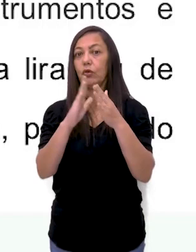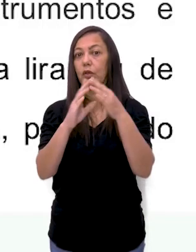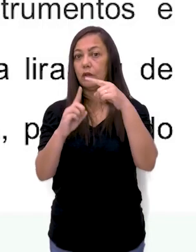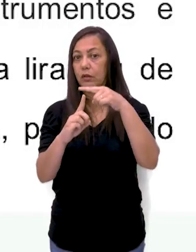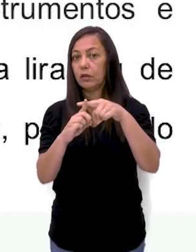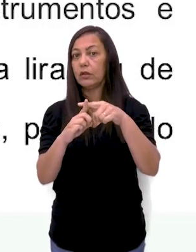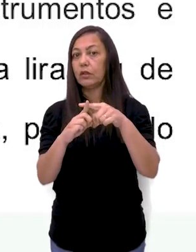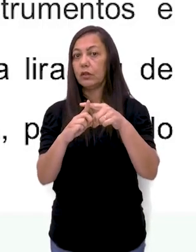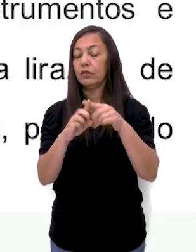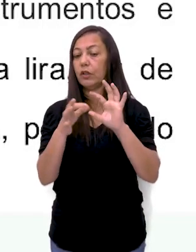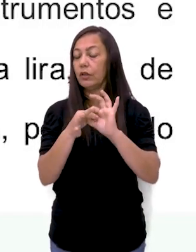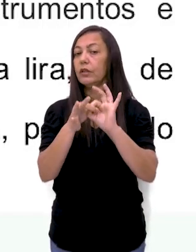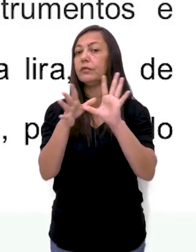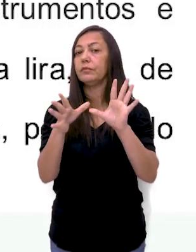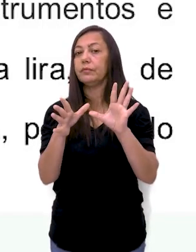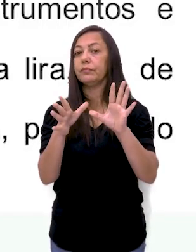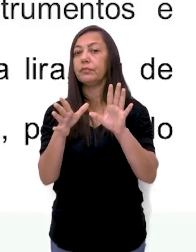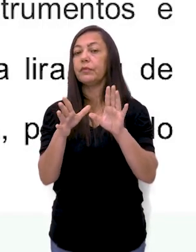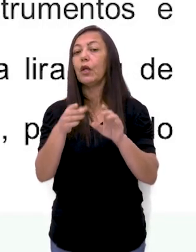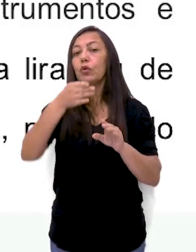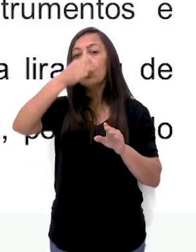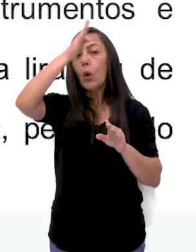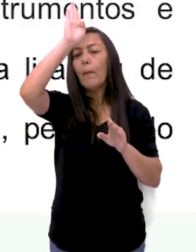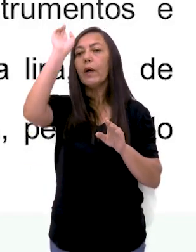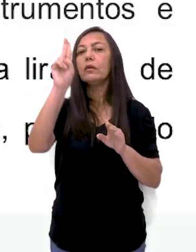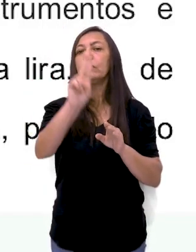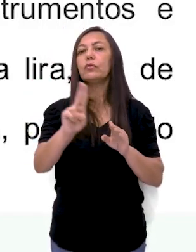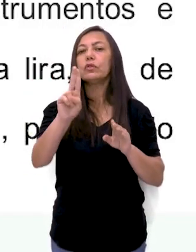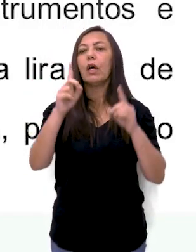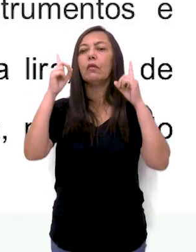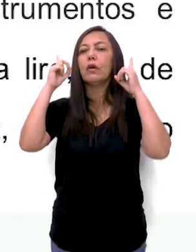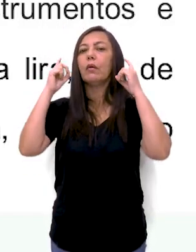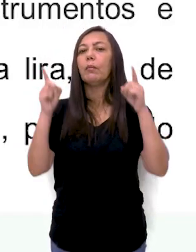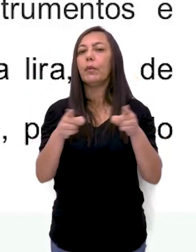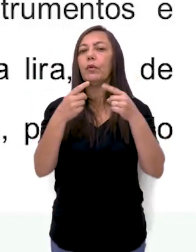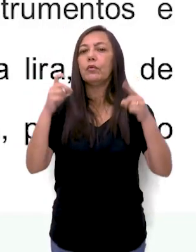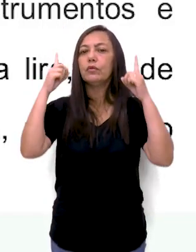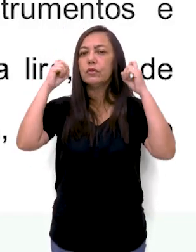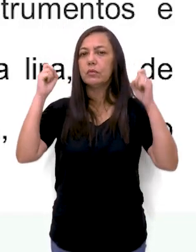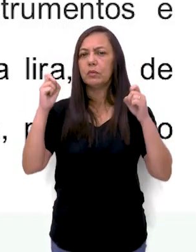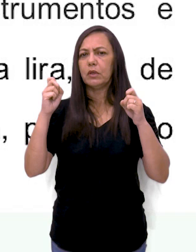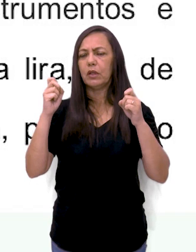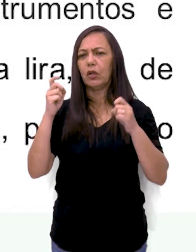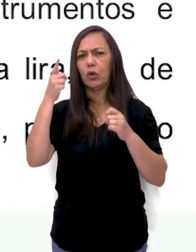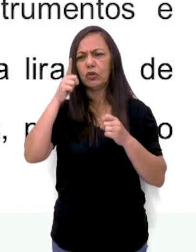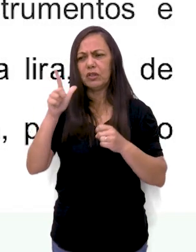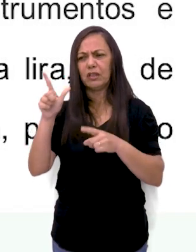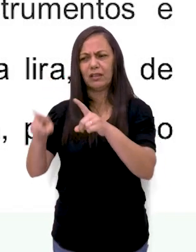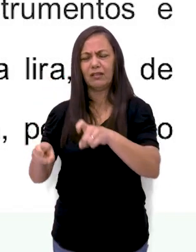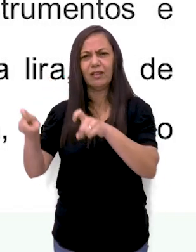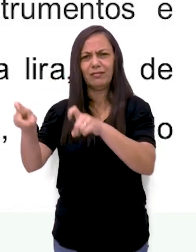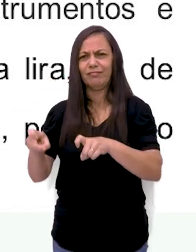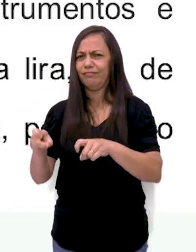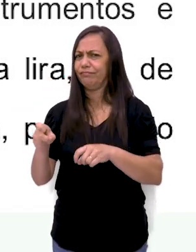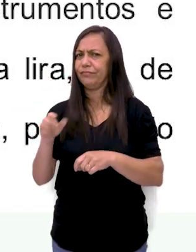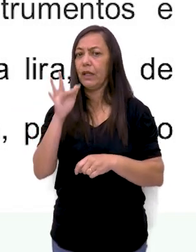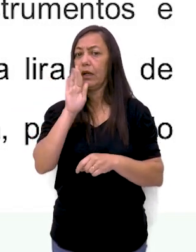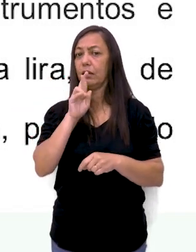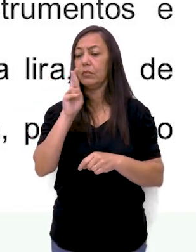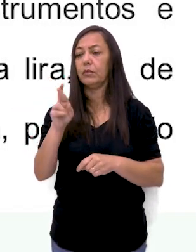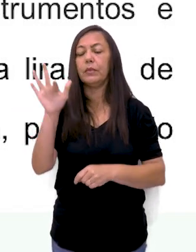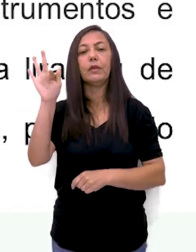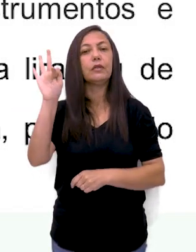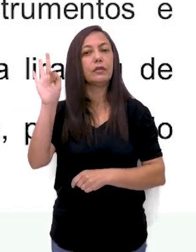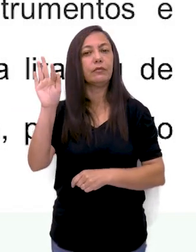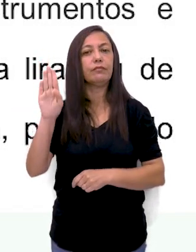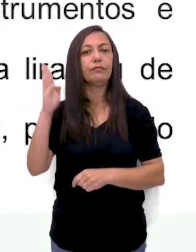Os romanos utilizavam a música na guerra para conquistas de grandes fazendas. Falso! Podemos